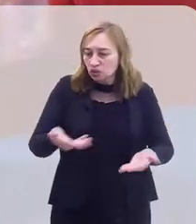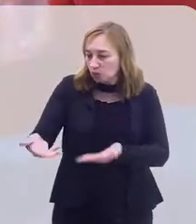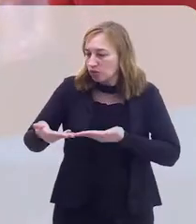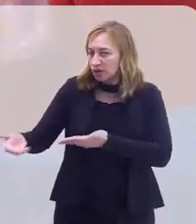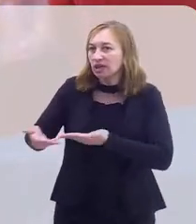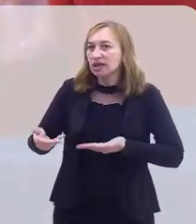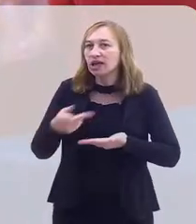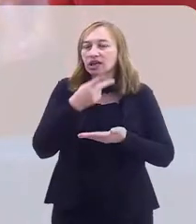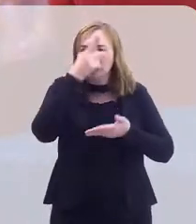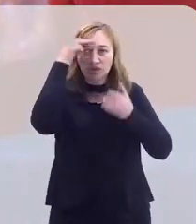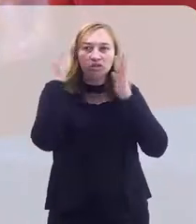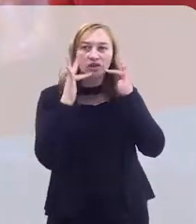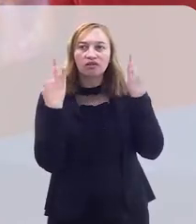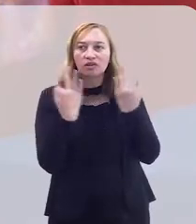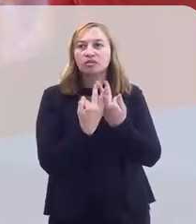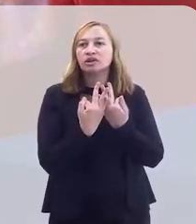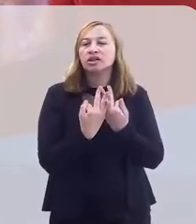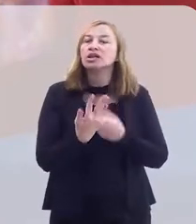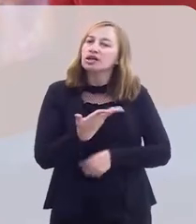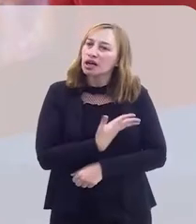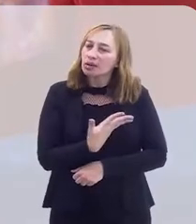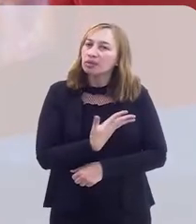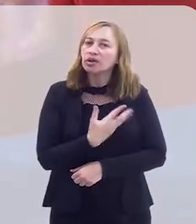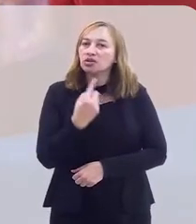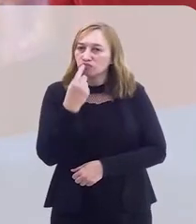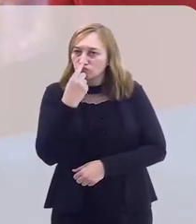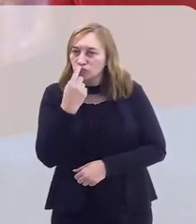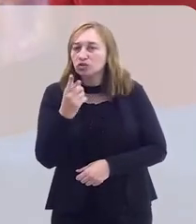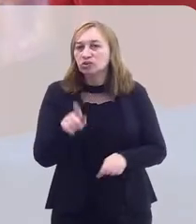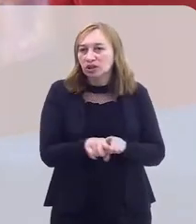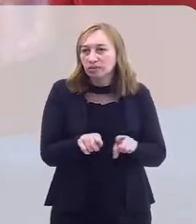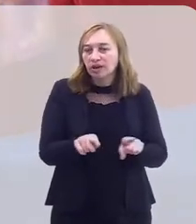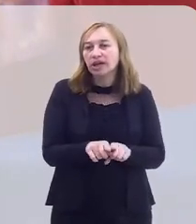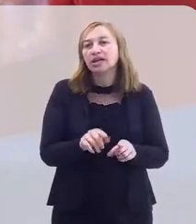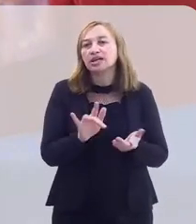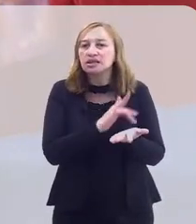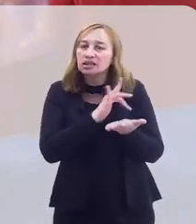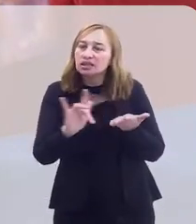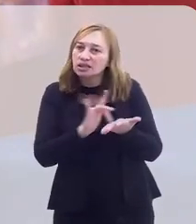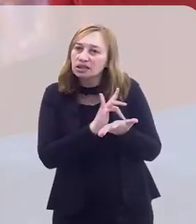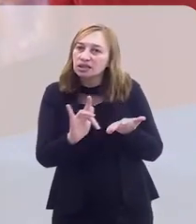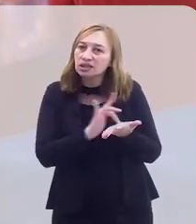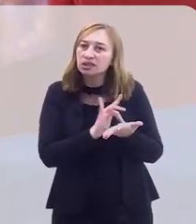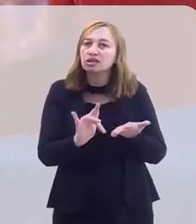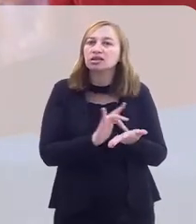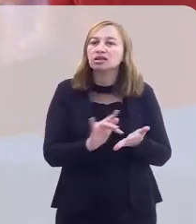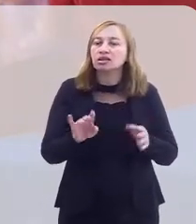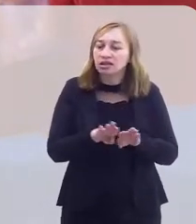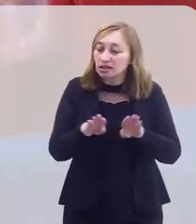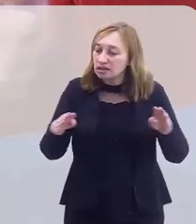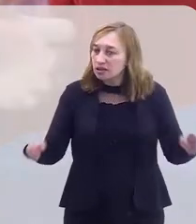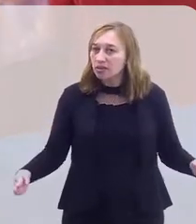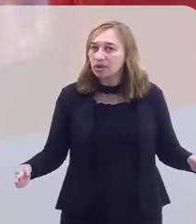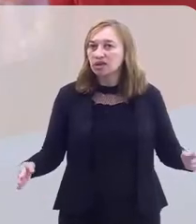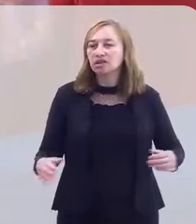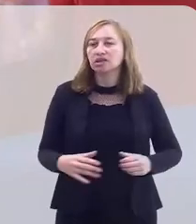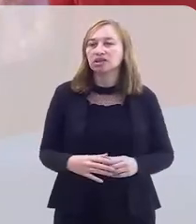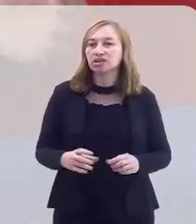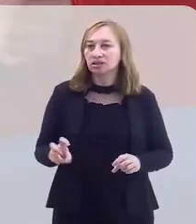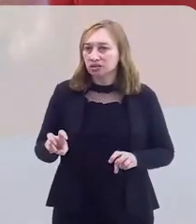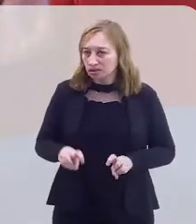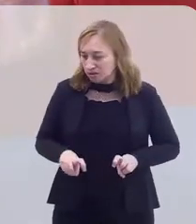as chamadas, pessoas da família e amigos próximos também, ciganos. Então, ali nessa mesa,